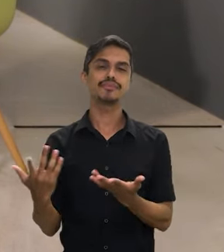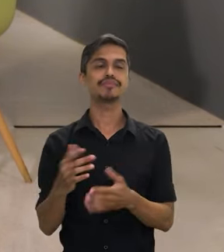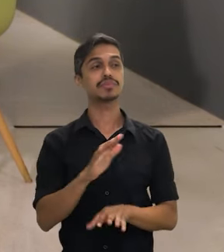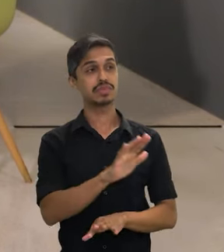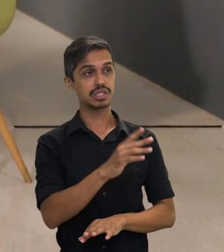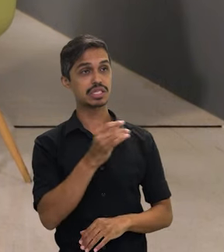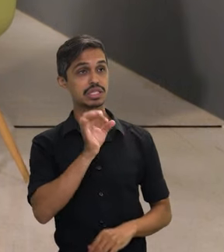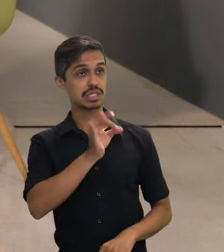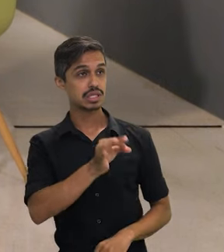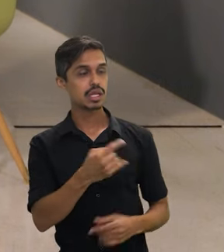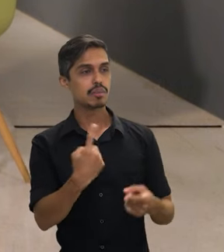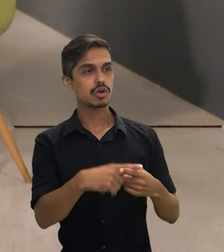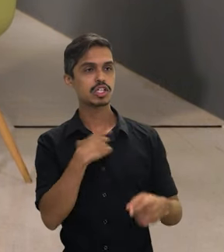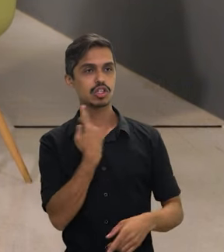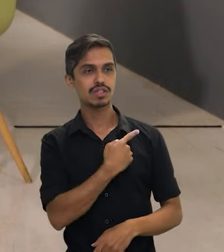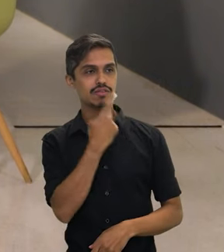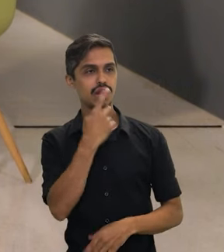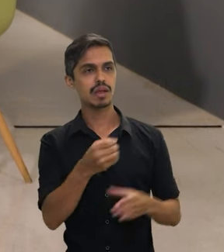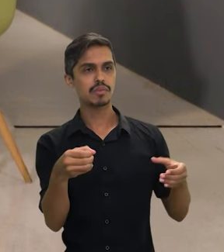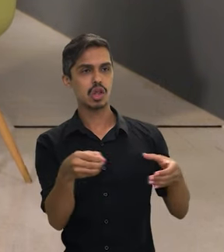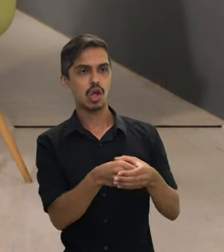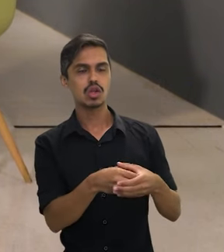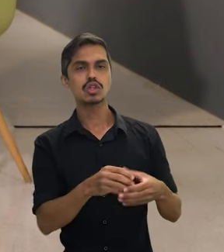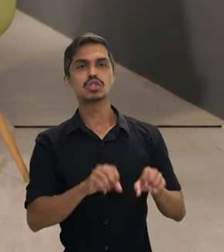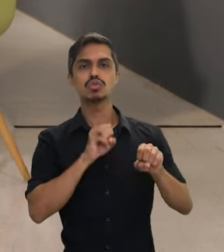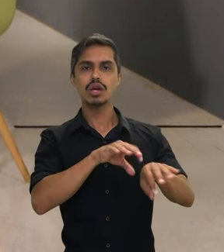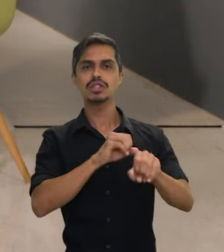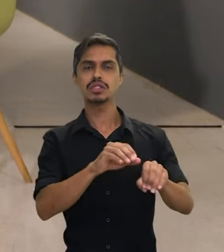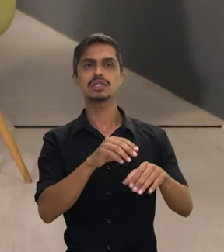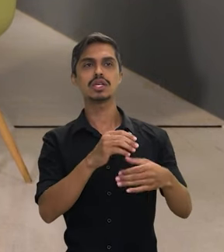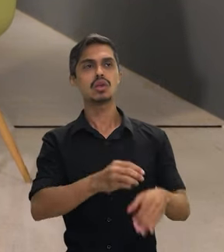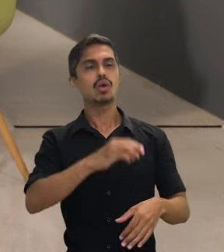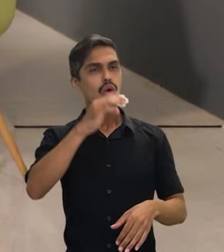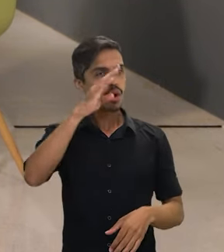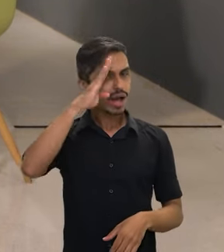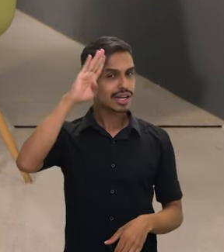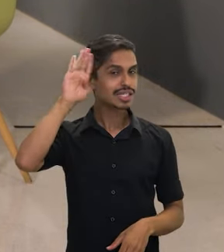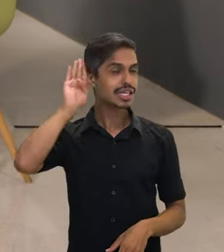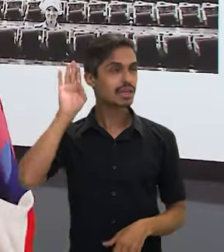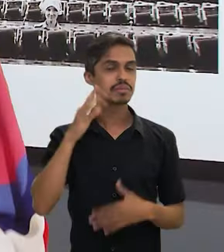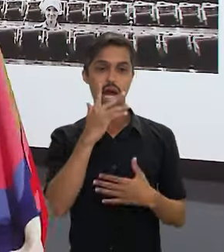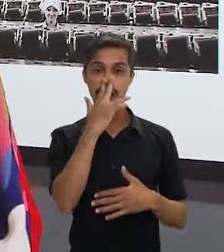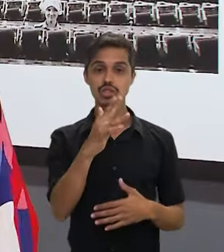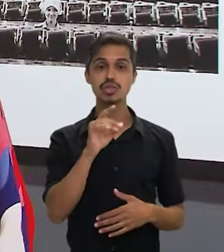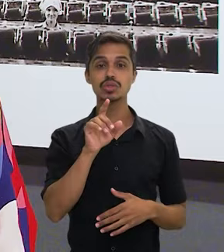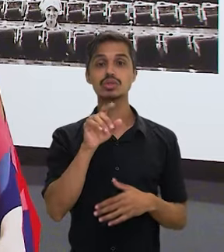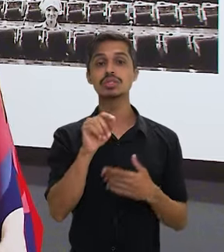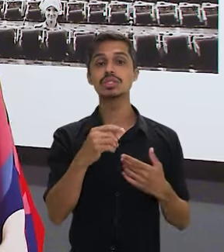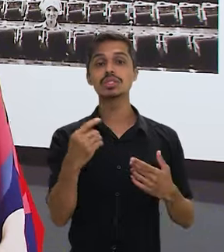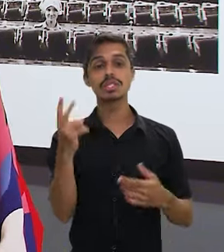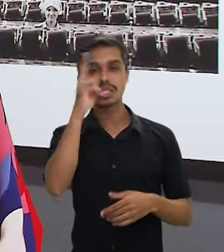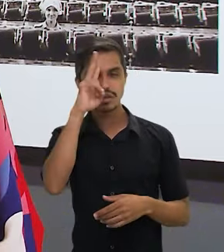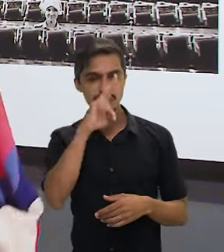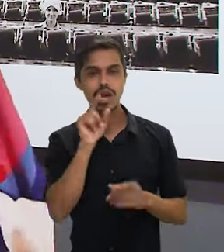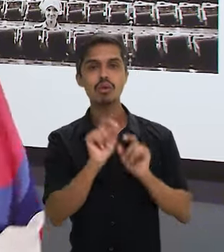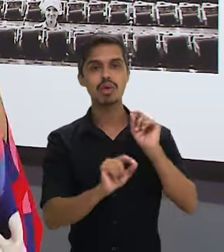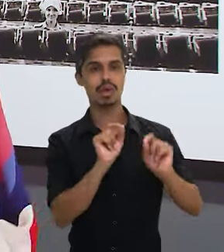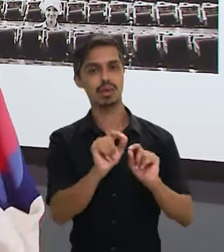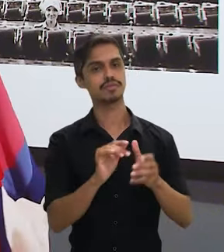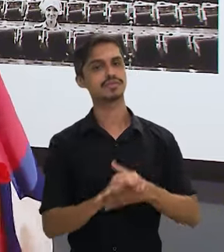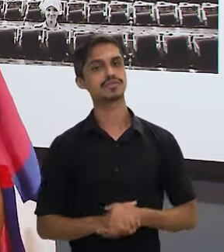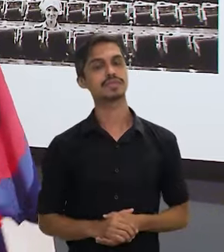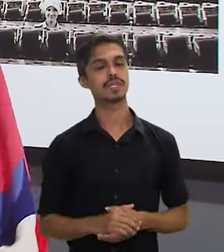Acho que, primeiro, quando a gente fala das cotas no ensino superior, eu acho que tem um dado que é muito marcante, que a gente precisa lembrar